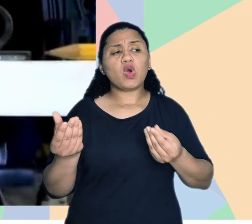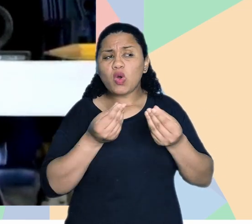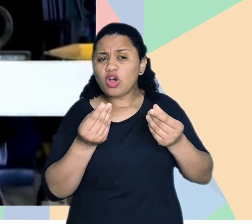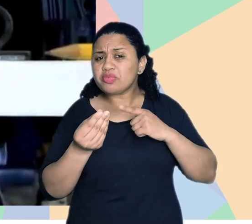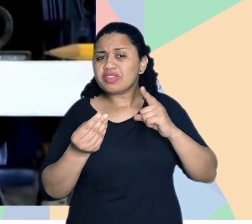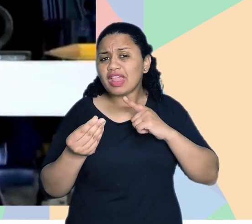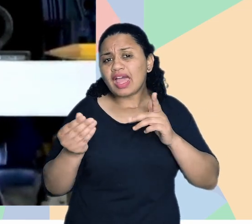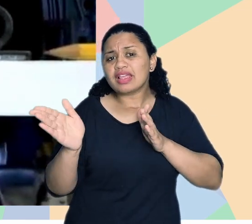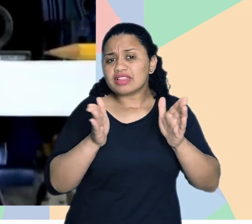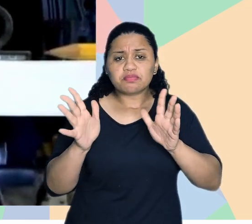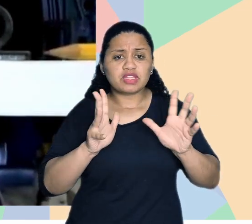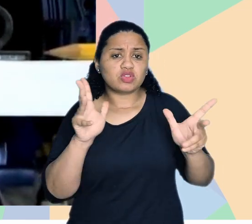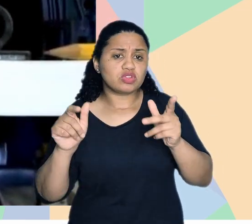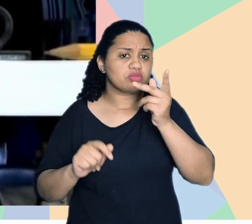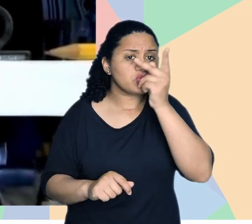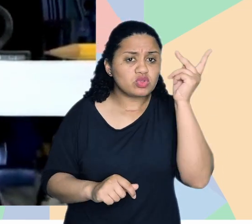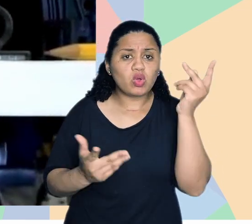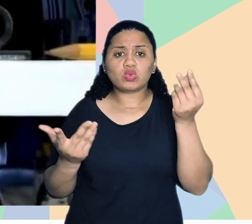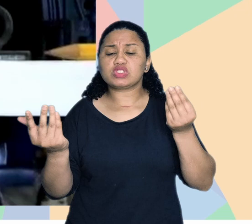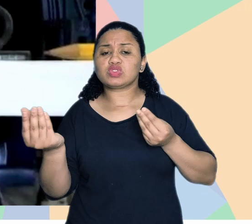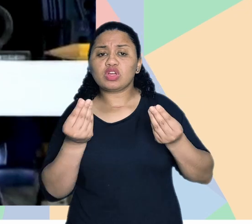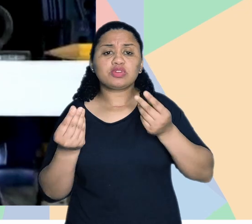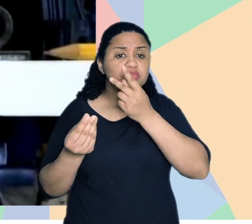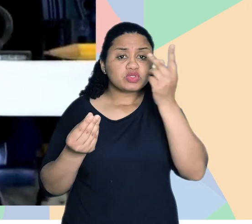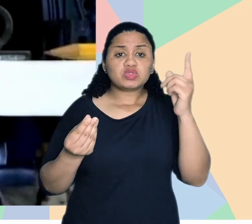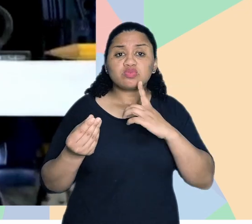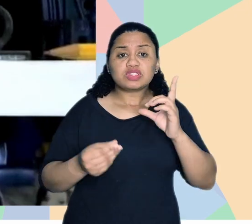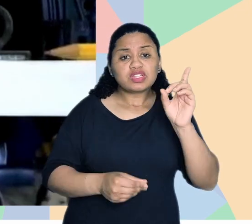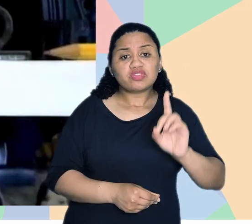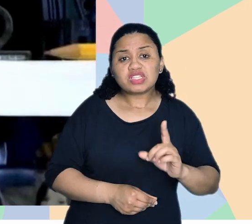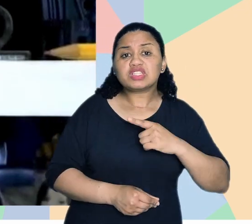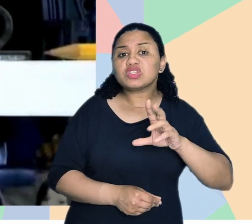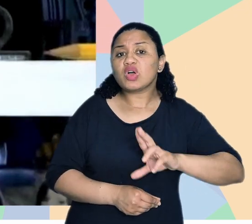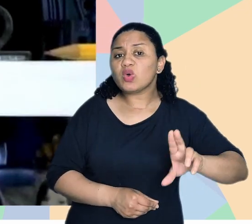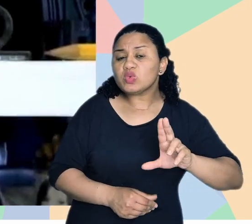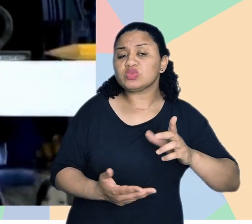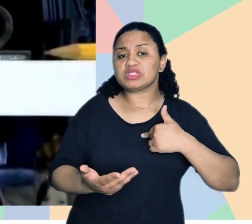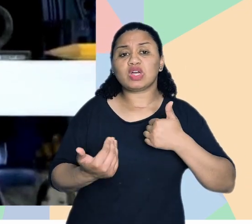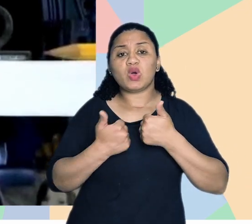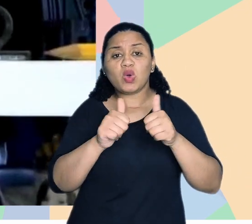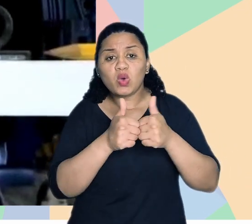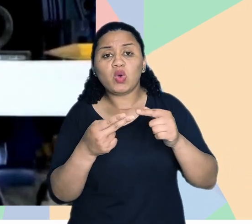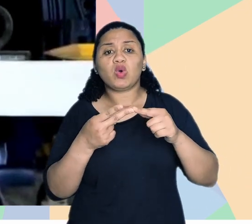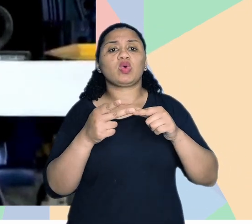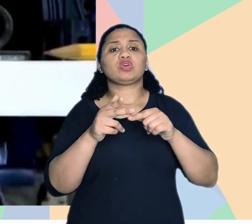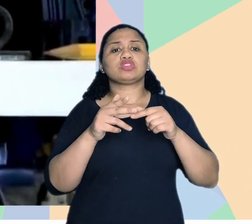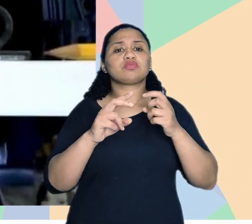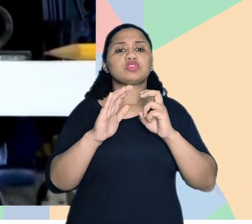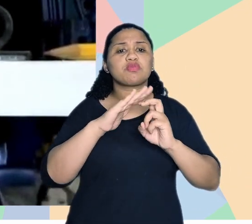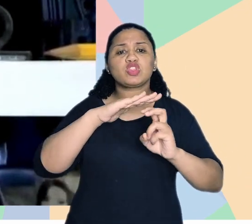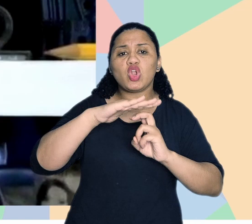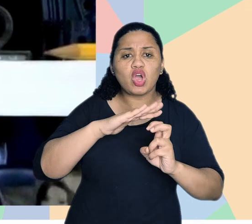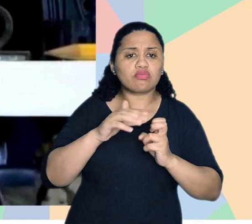está esse sistema, como é que está a frota, está acessível a todas as pessoas, né, como é que as pessoas, como é vocês utilizam esse sistema por